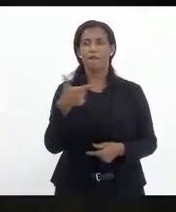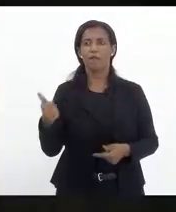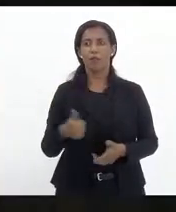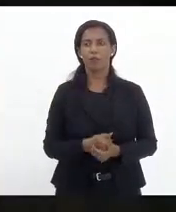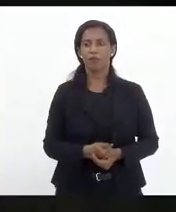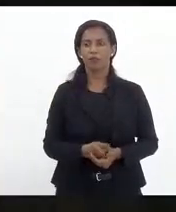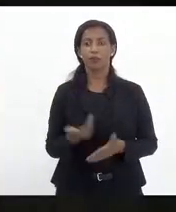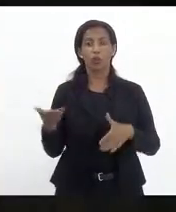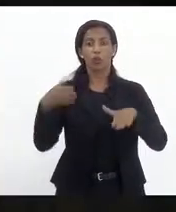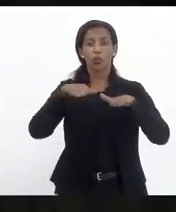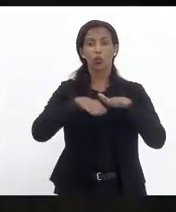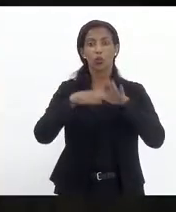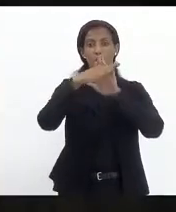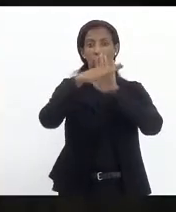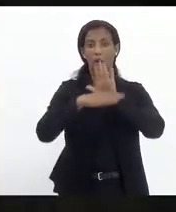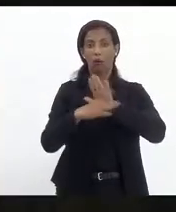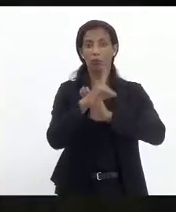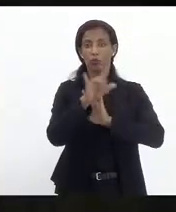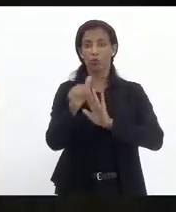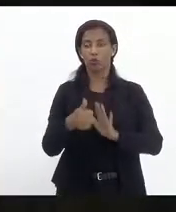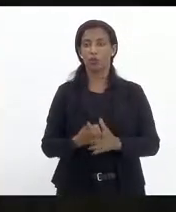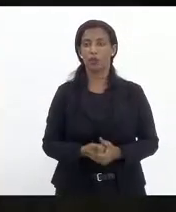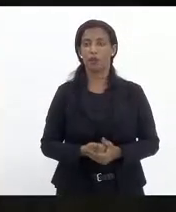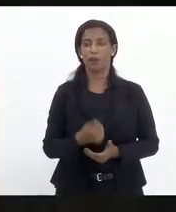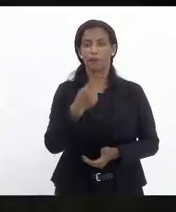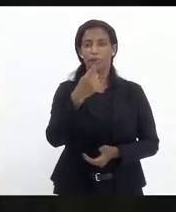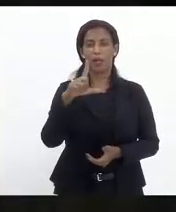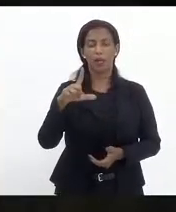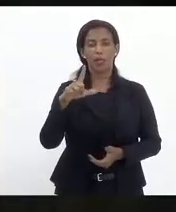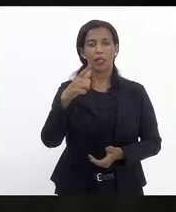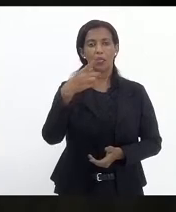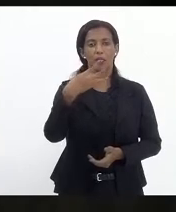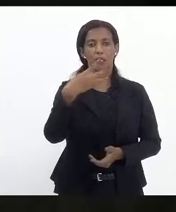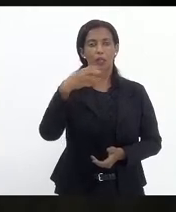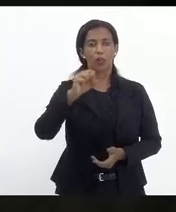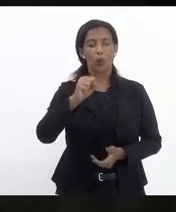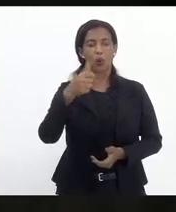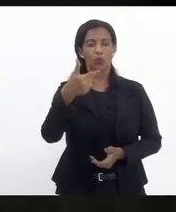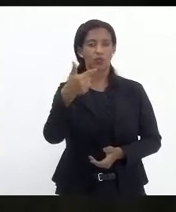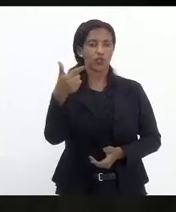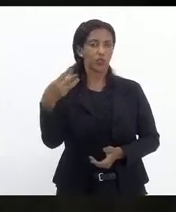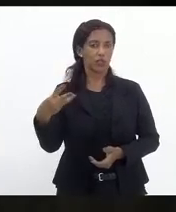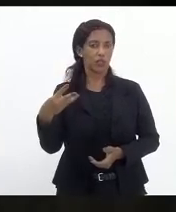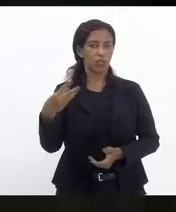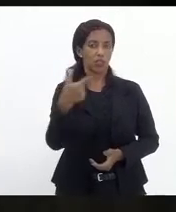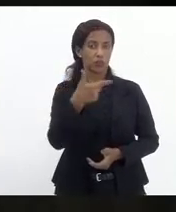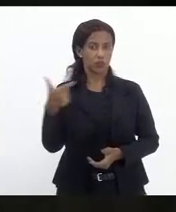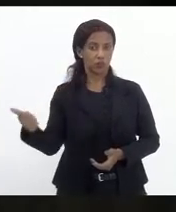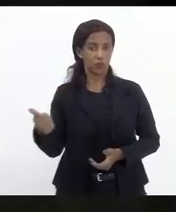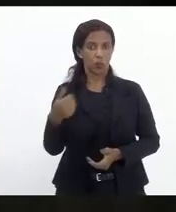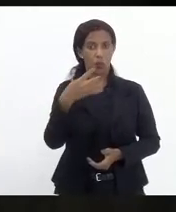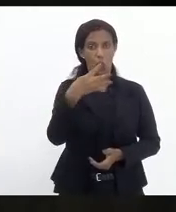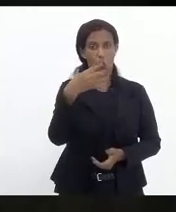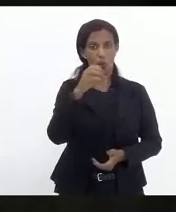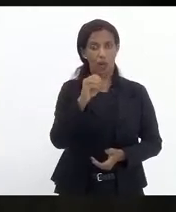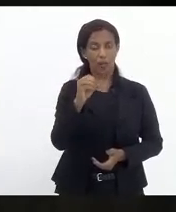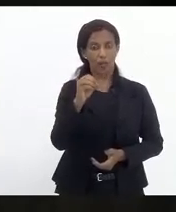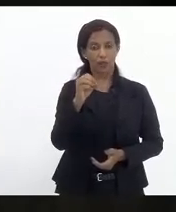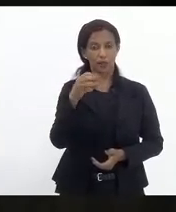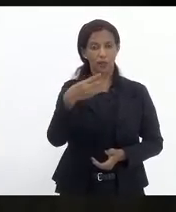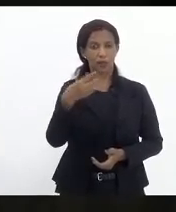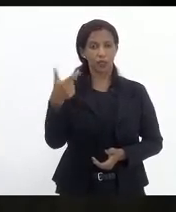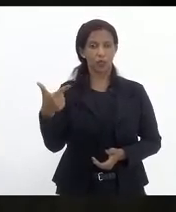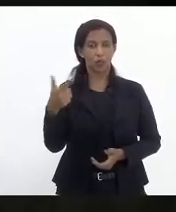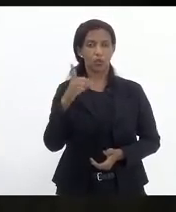Requer inclusão na ordem do dia projetos de lei 038-23-21, 4032-21,